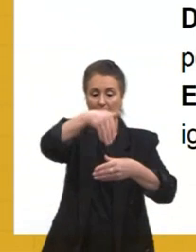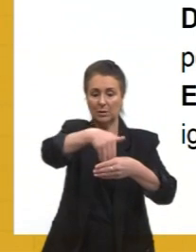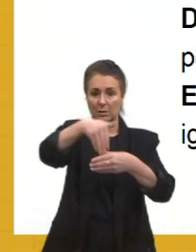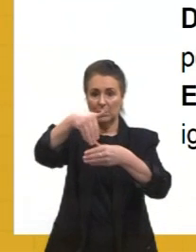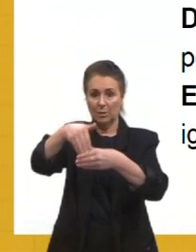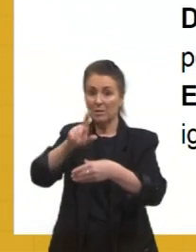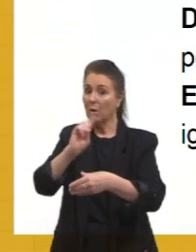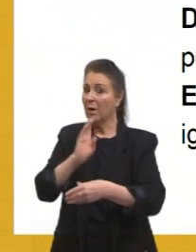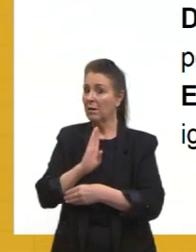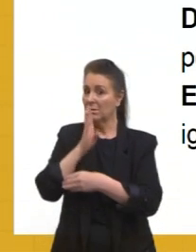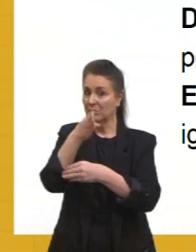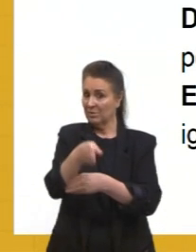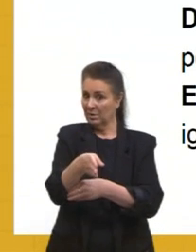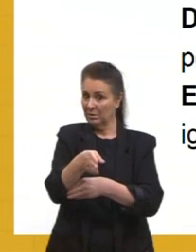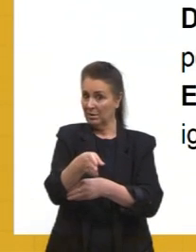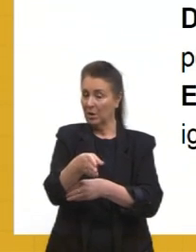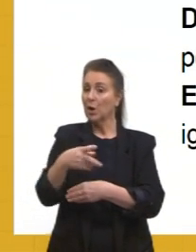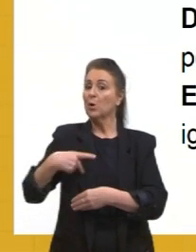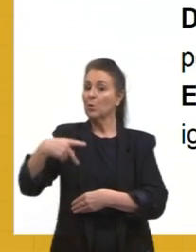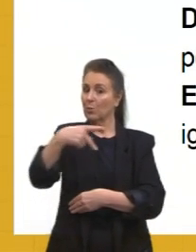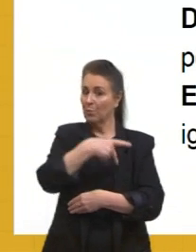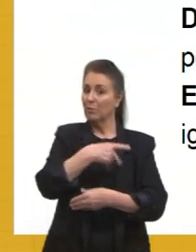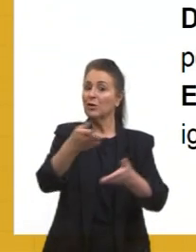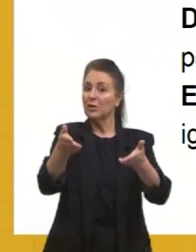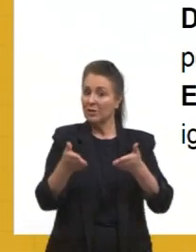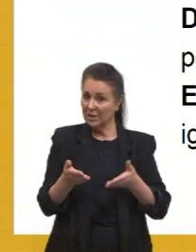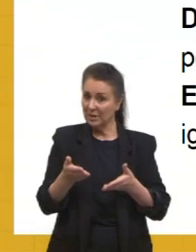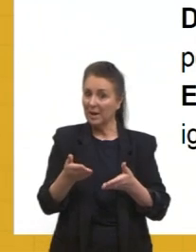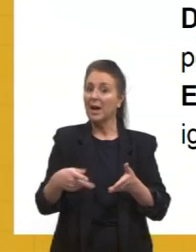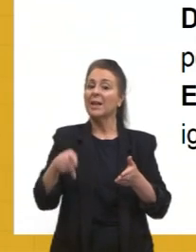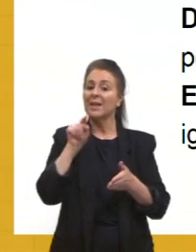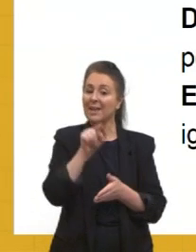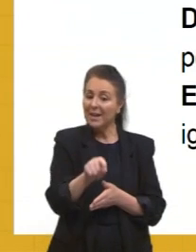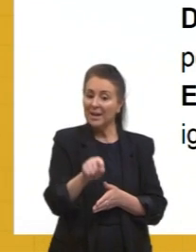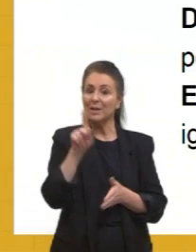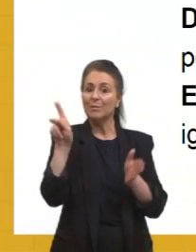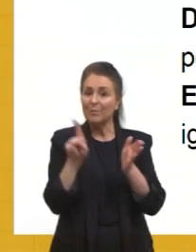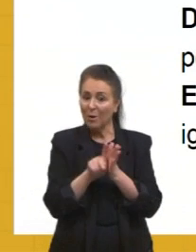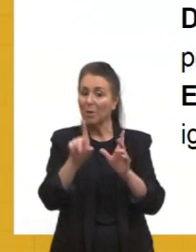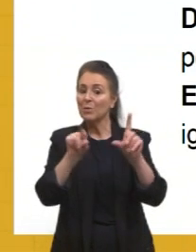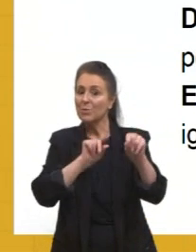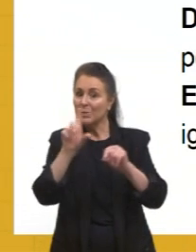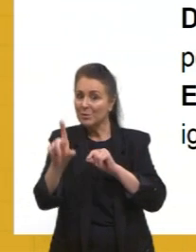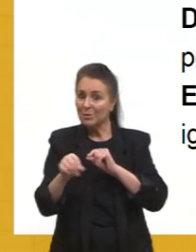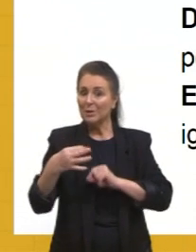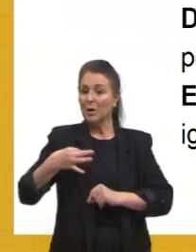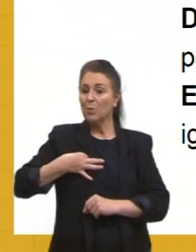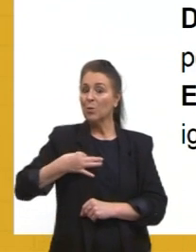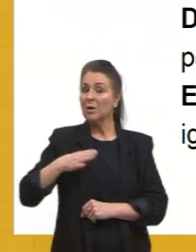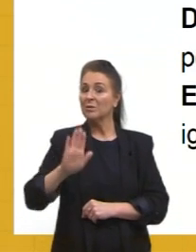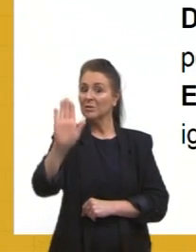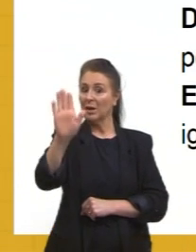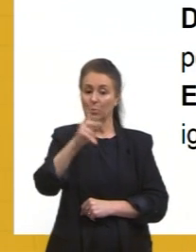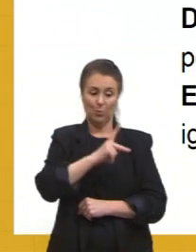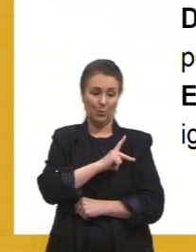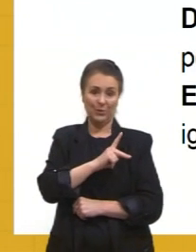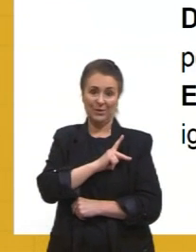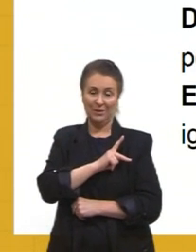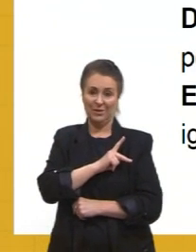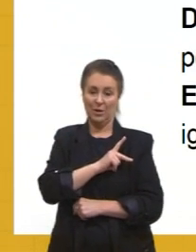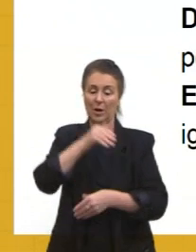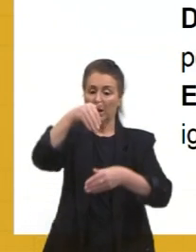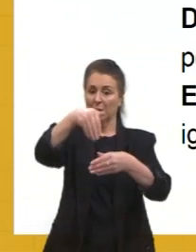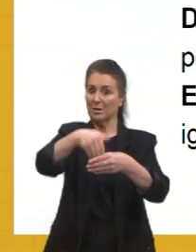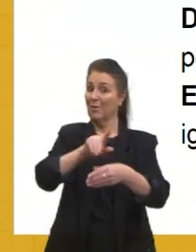indiretas. E o povo queria diretas porque ele queria, ele mesmo, poder ter o direito de votar no presidente. Quando a eleição é indireta, o